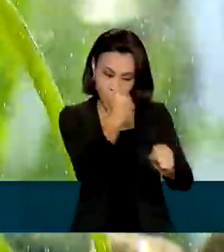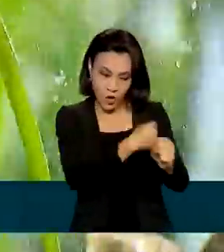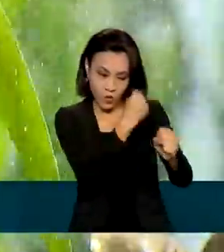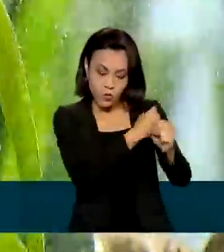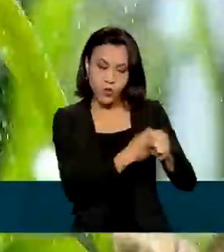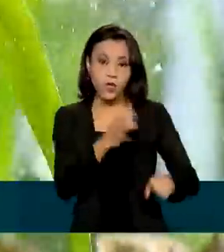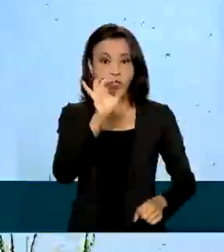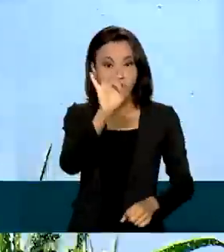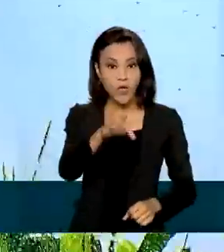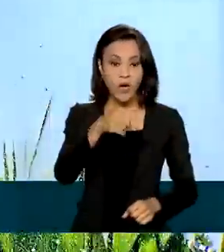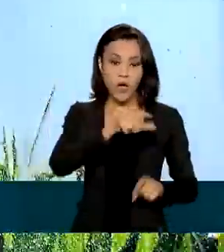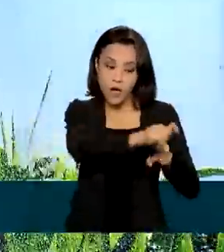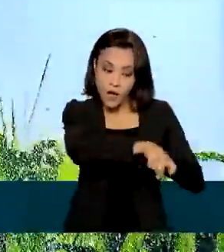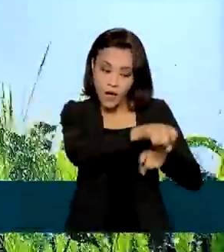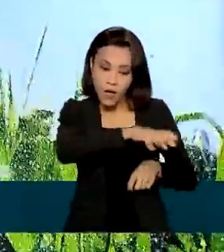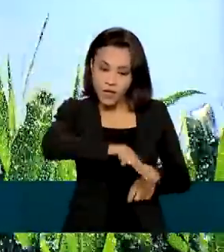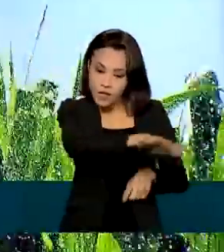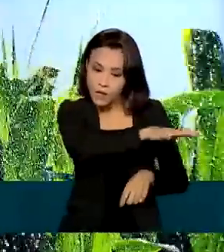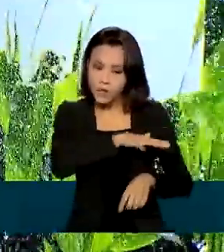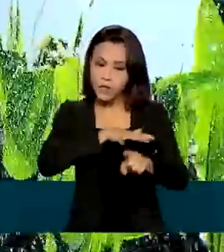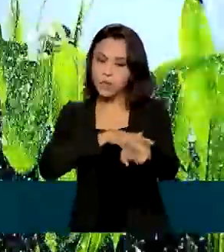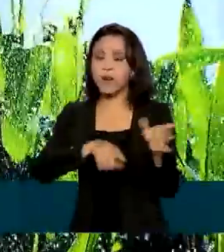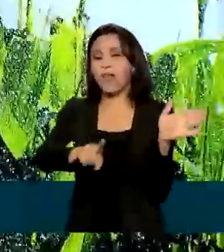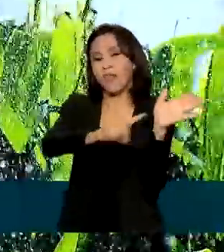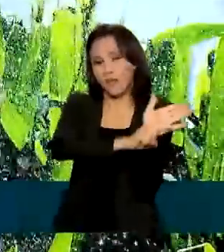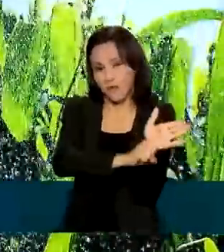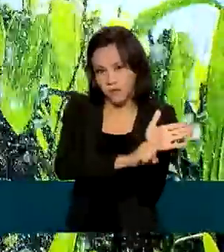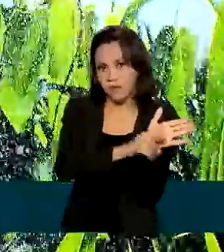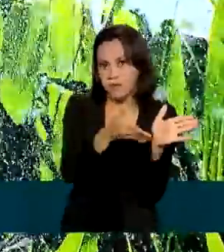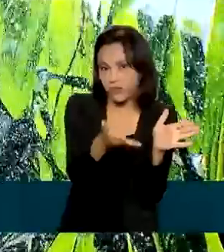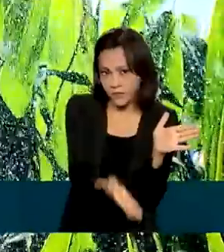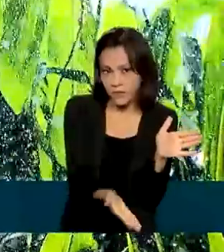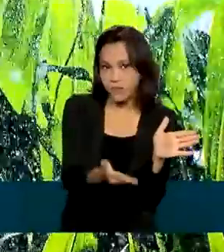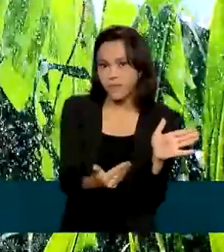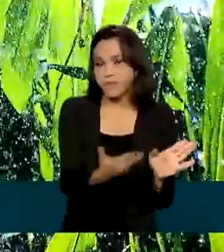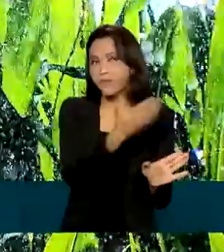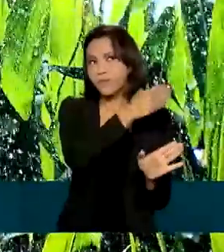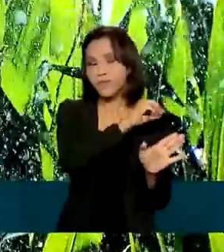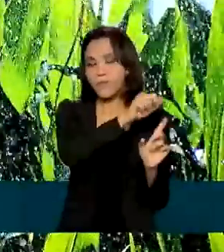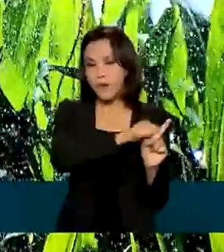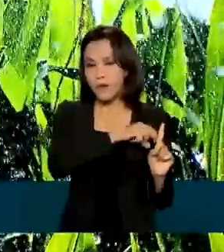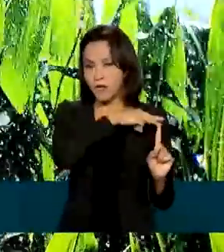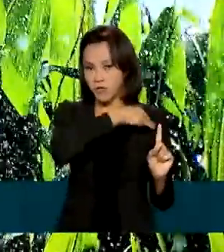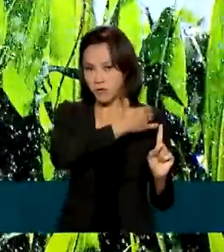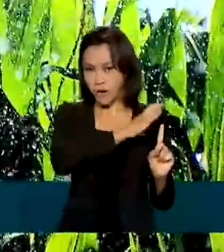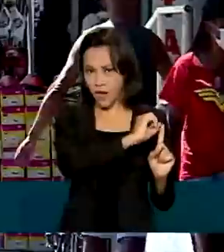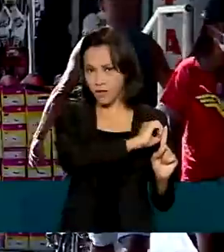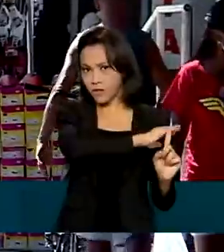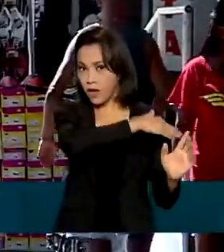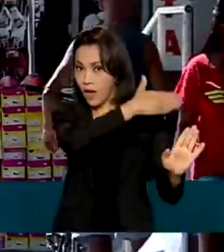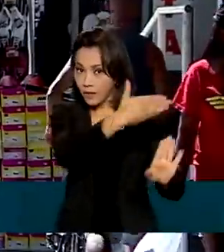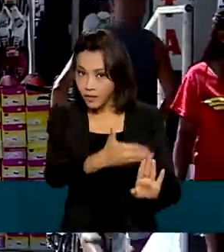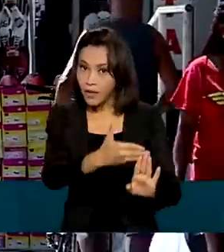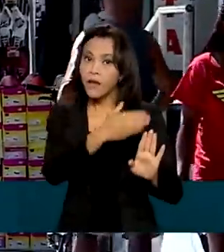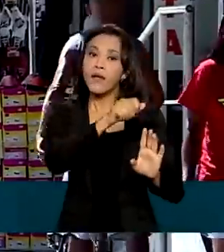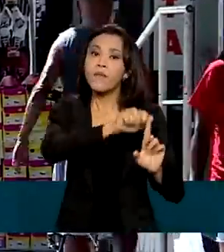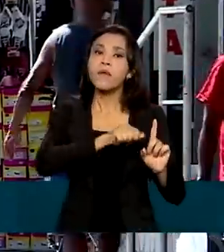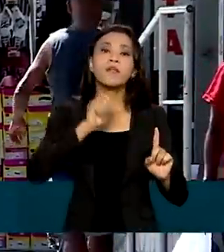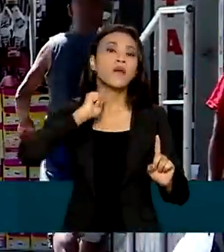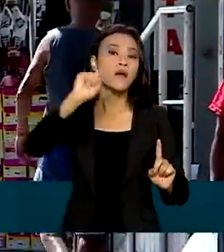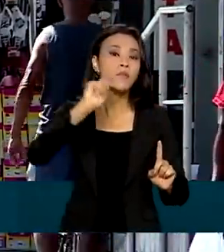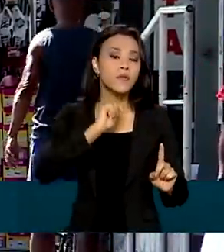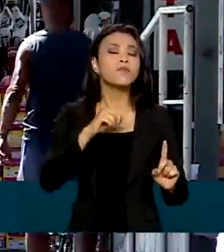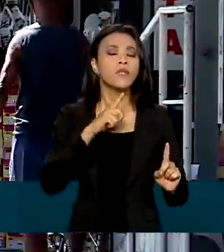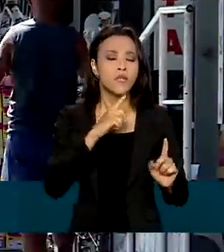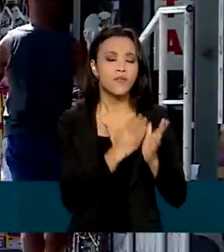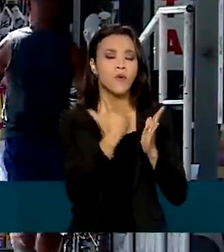agricultura apresentou saldo negativo. De março para abril, também houve crescimento real de 15